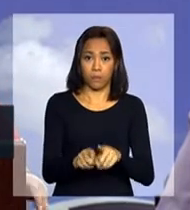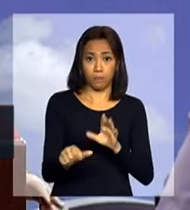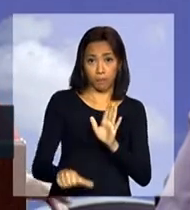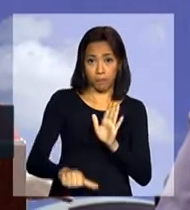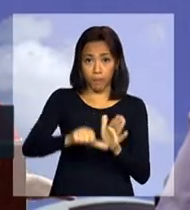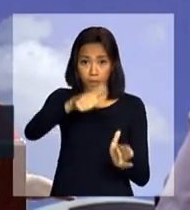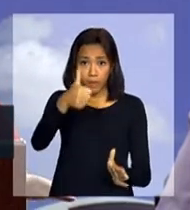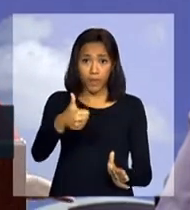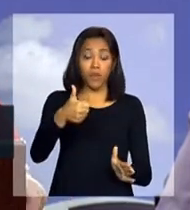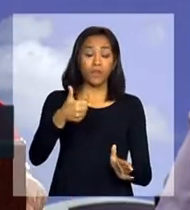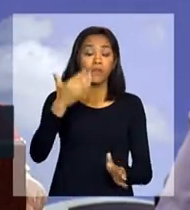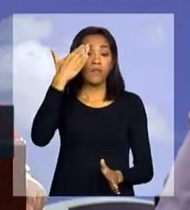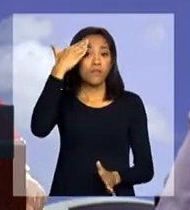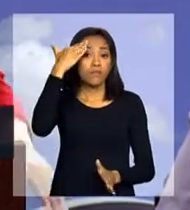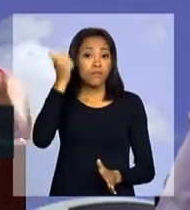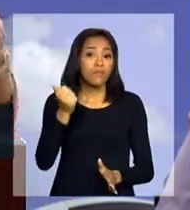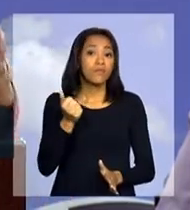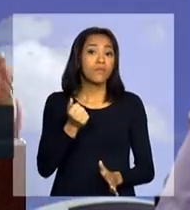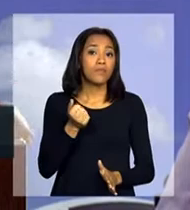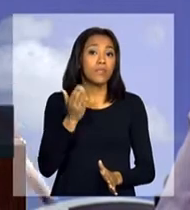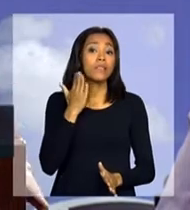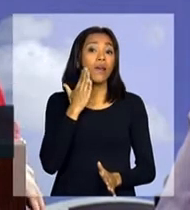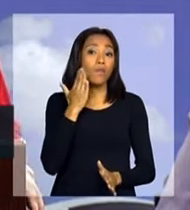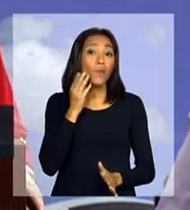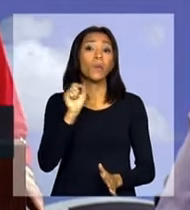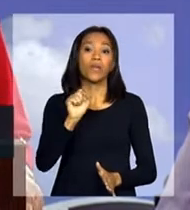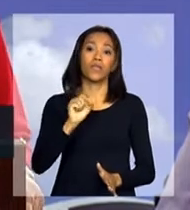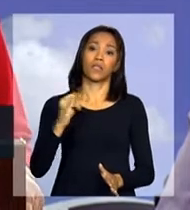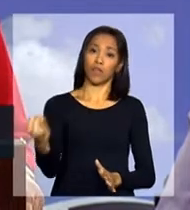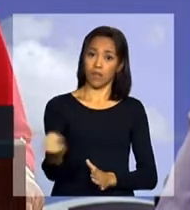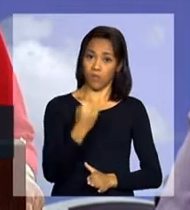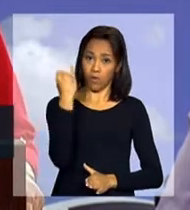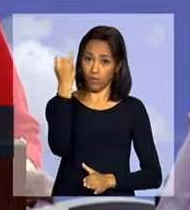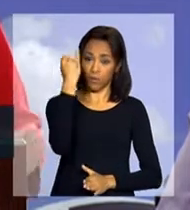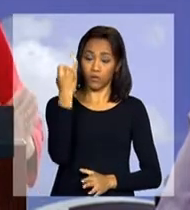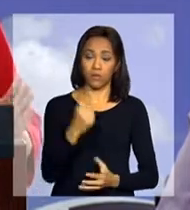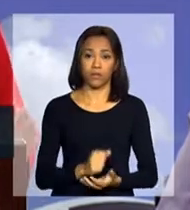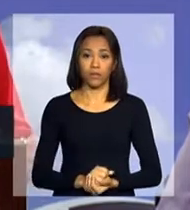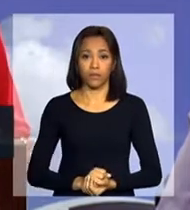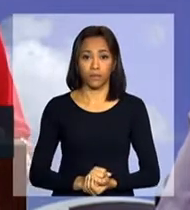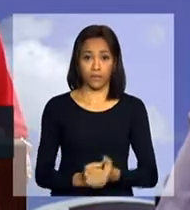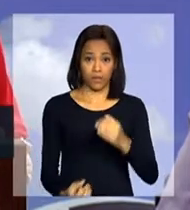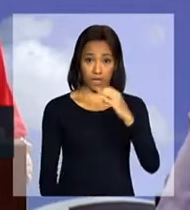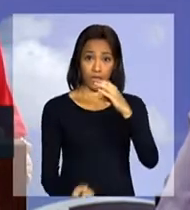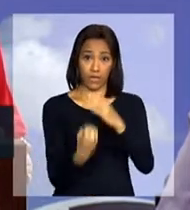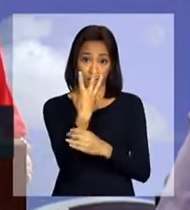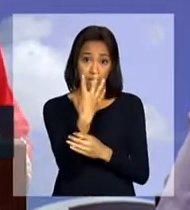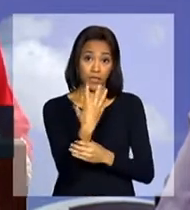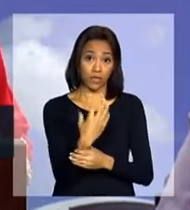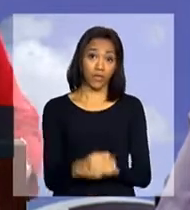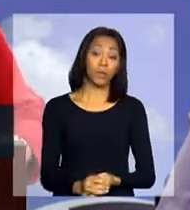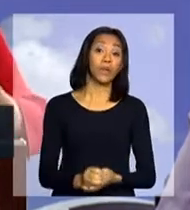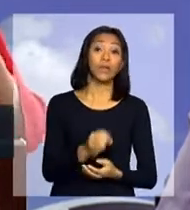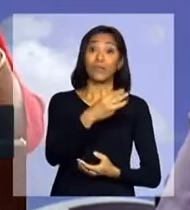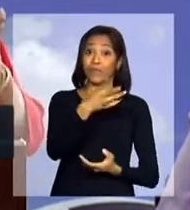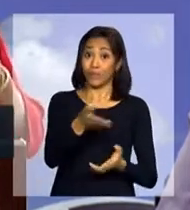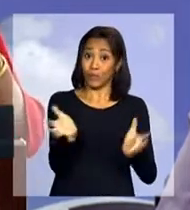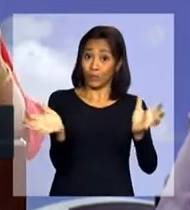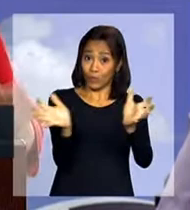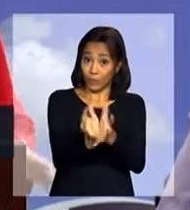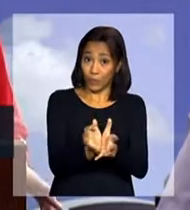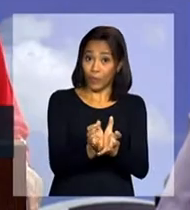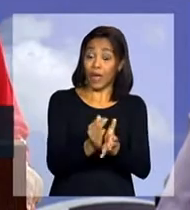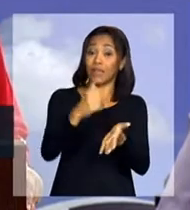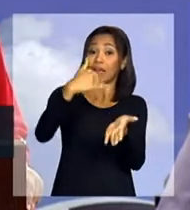reconhecer a relevância da criação do Ministério das Mulheres, a